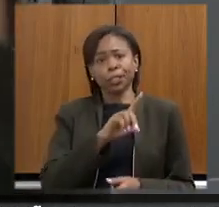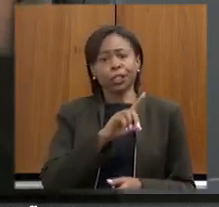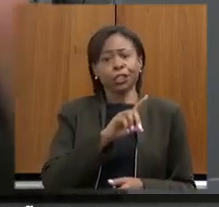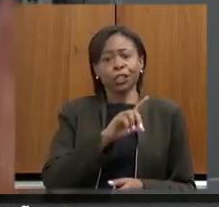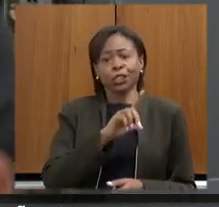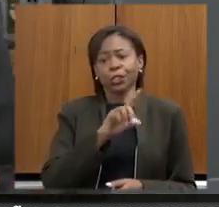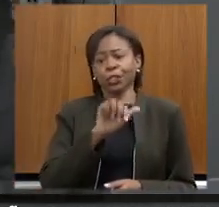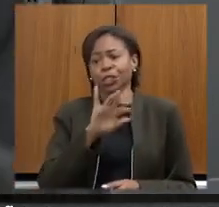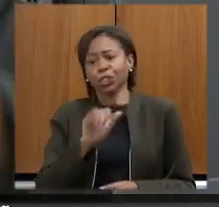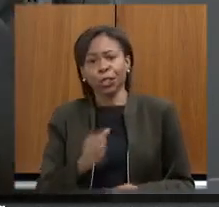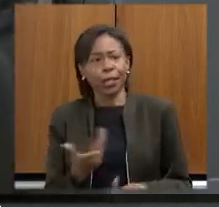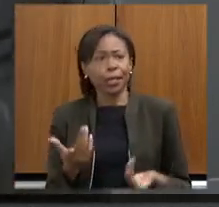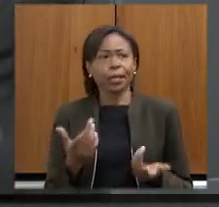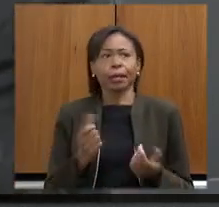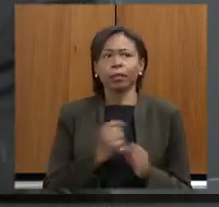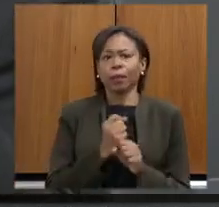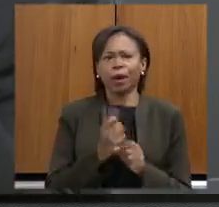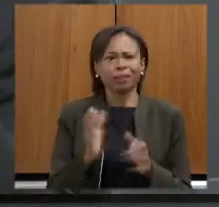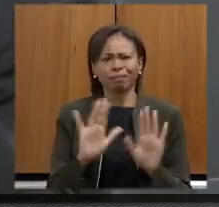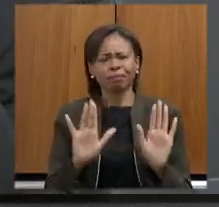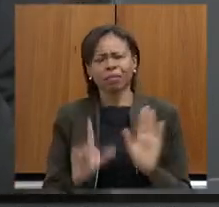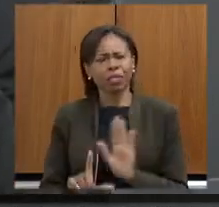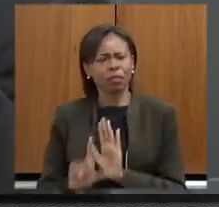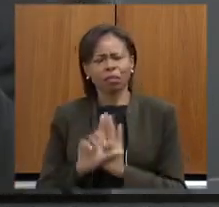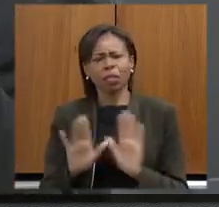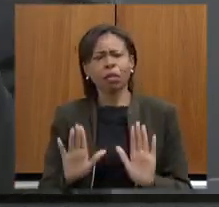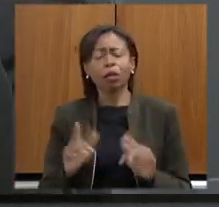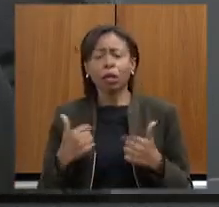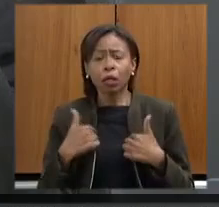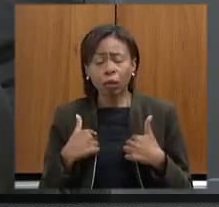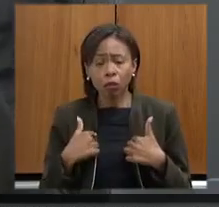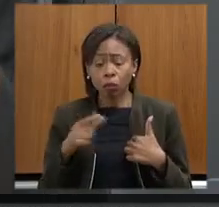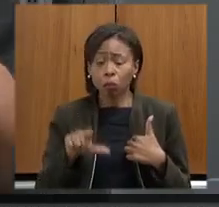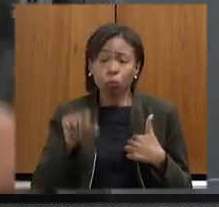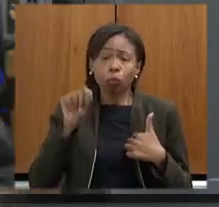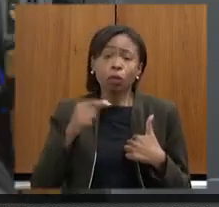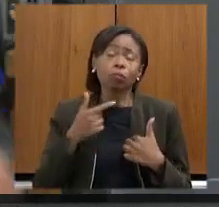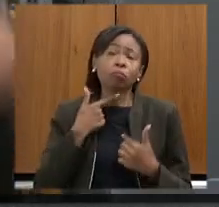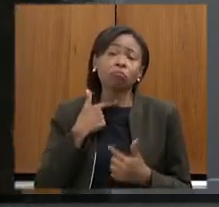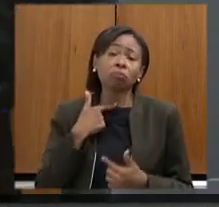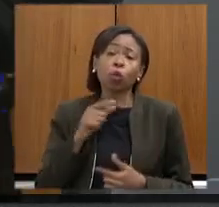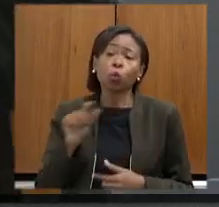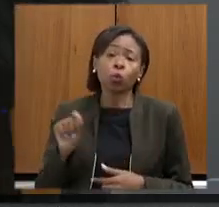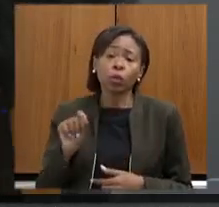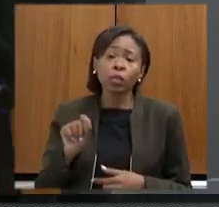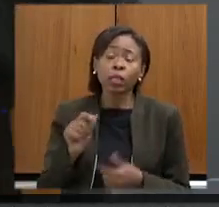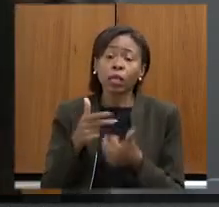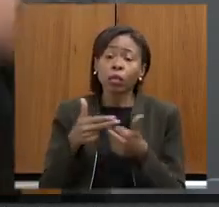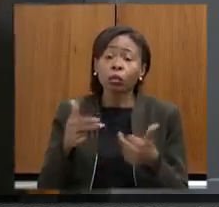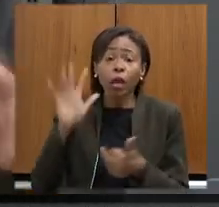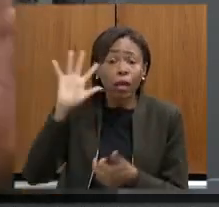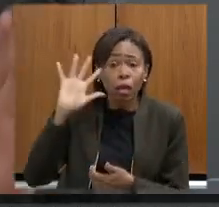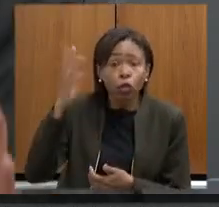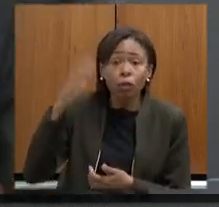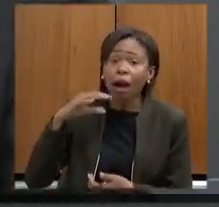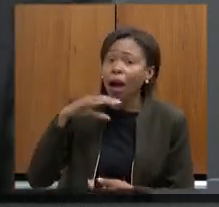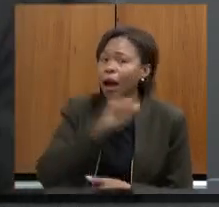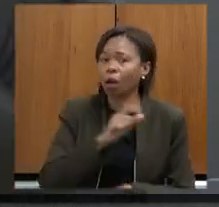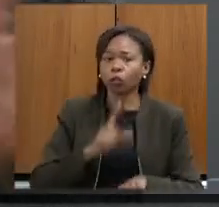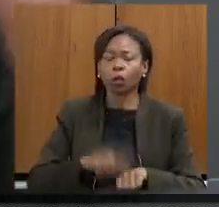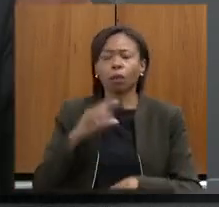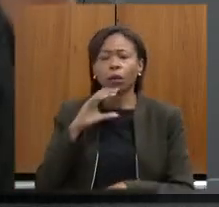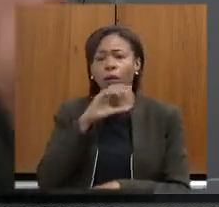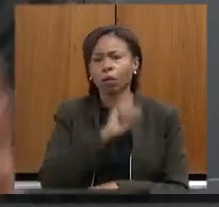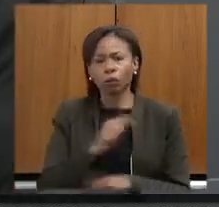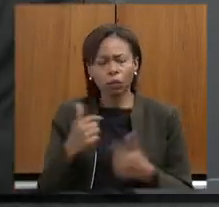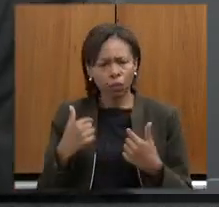leguleio sei lá isso aí eu normalmente prefiro que as coisas sejam resumidas rapidamente eu